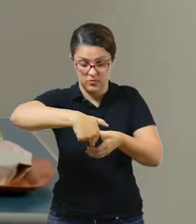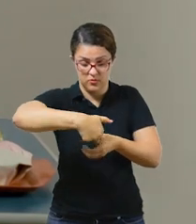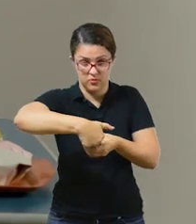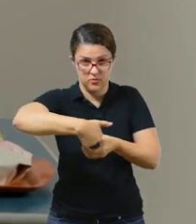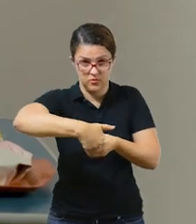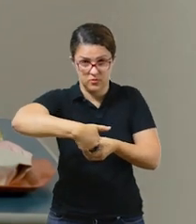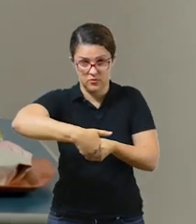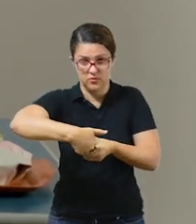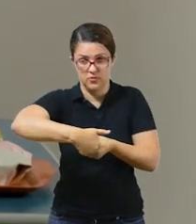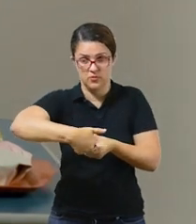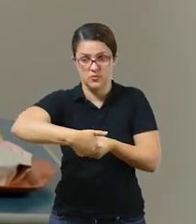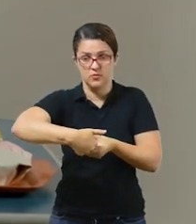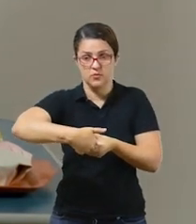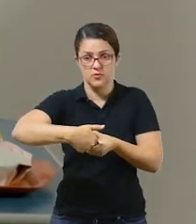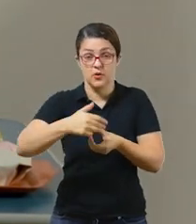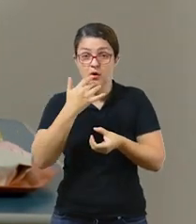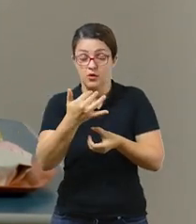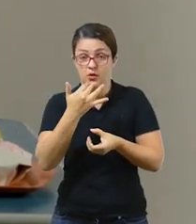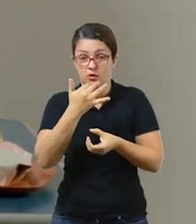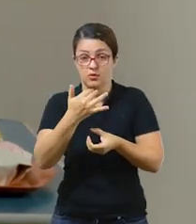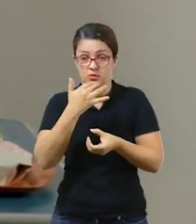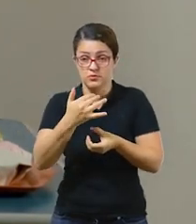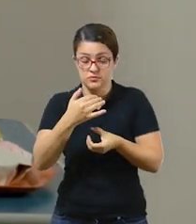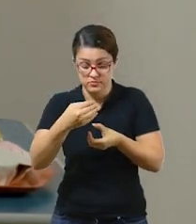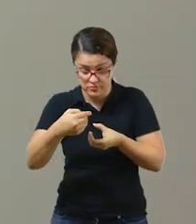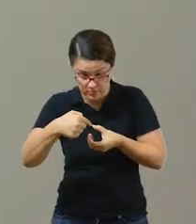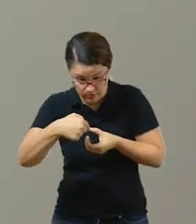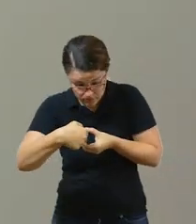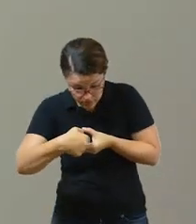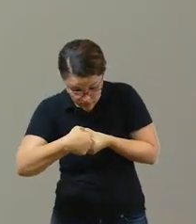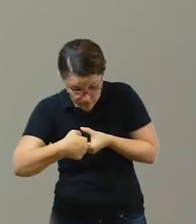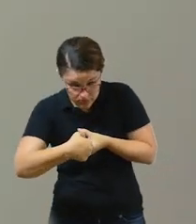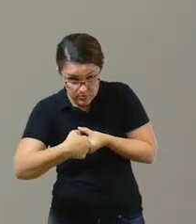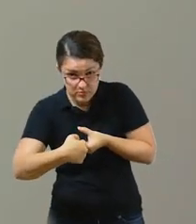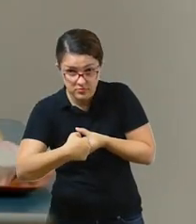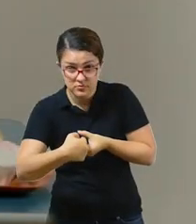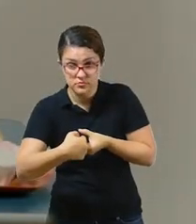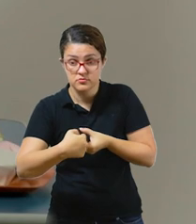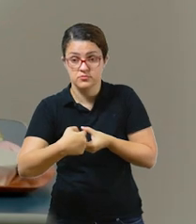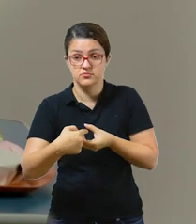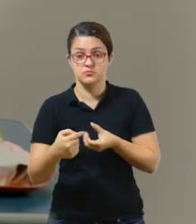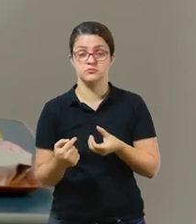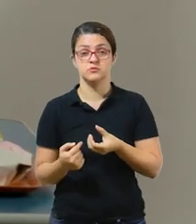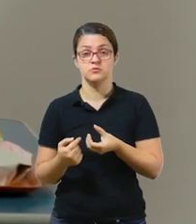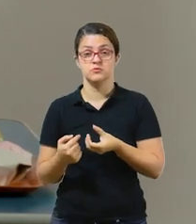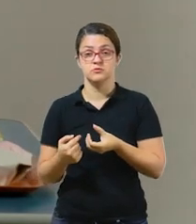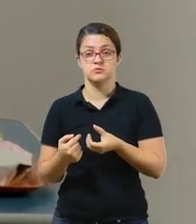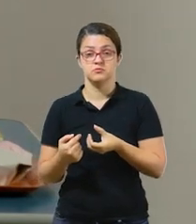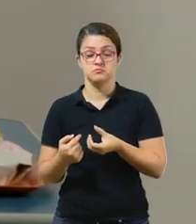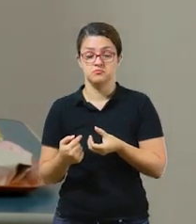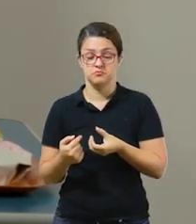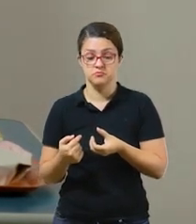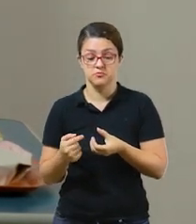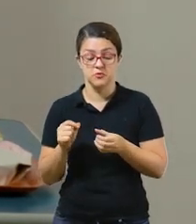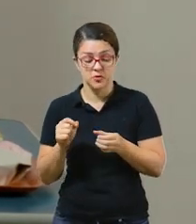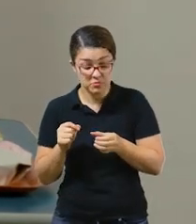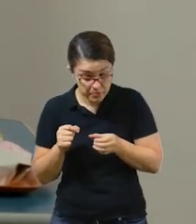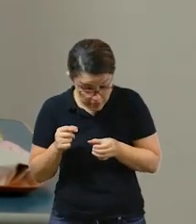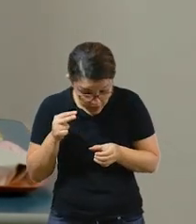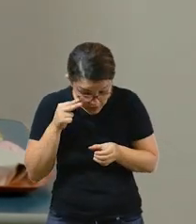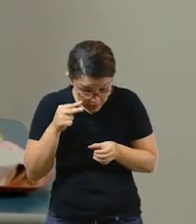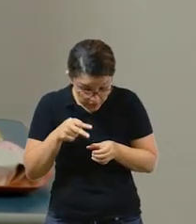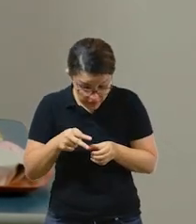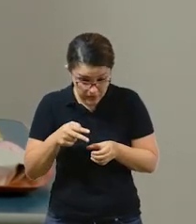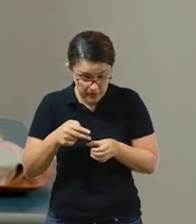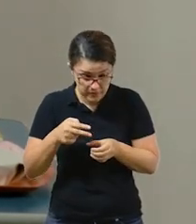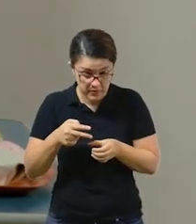casquinhas de ovo. Então eles vão ficar coloridinhos na parte interna e você vai deixar que ela vá quebrando